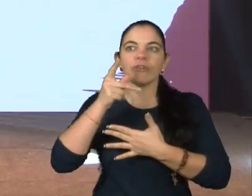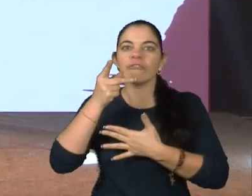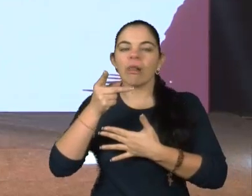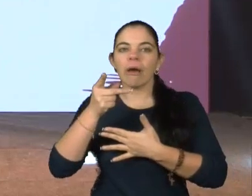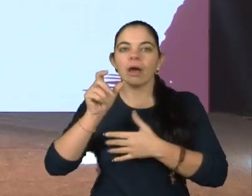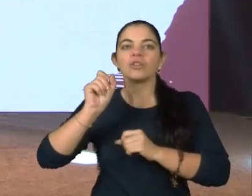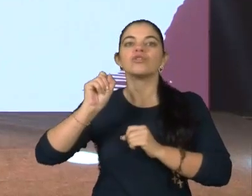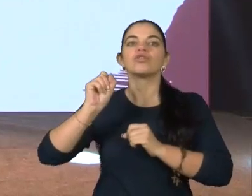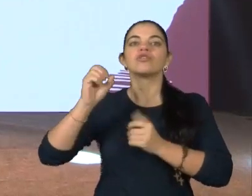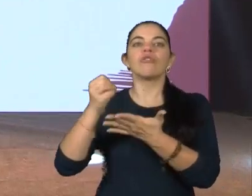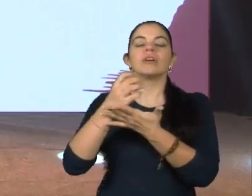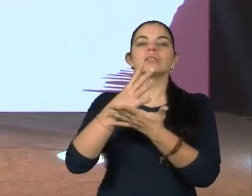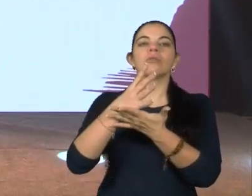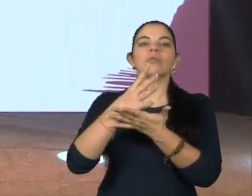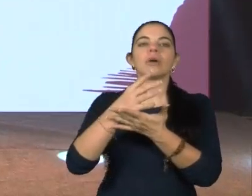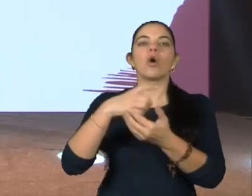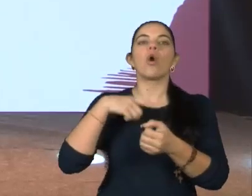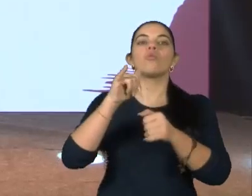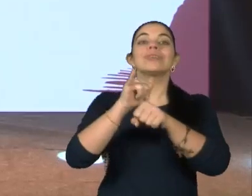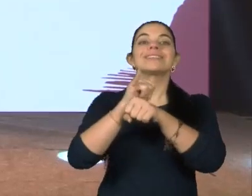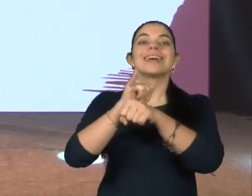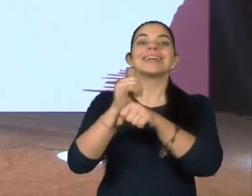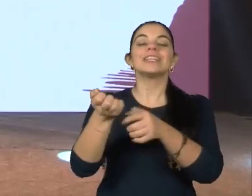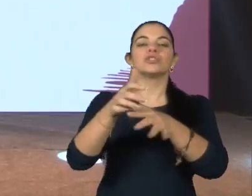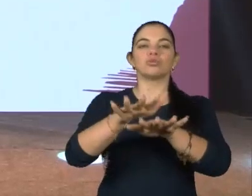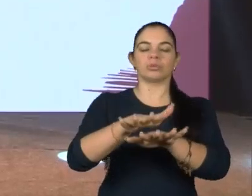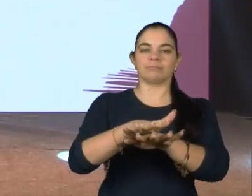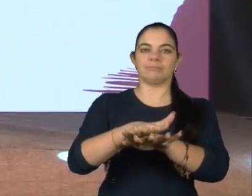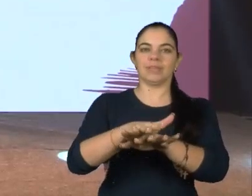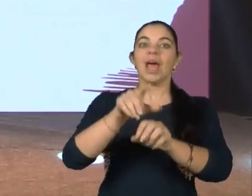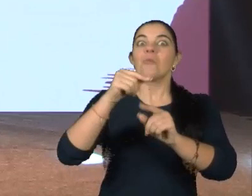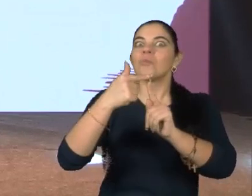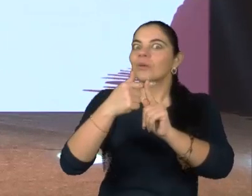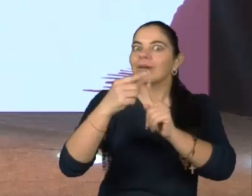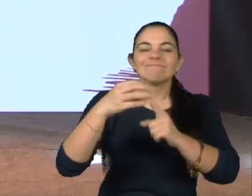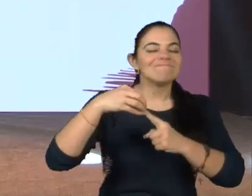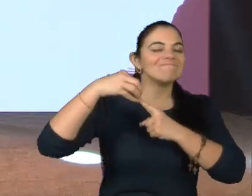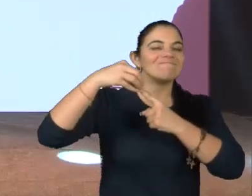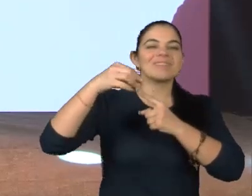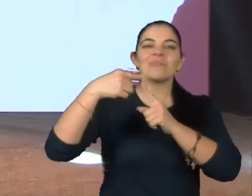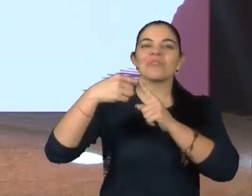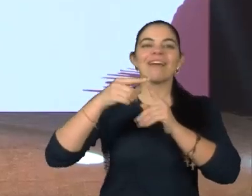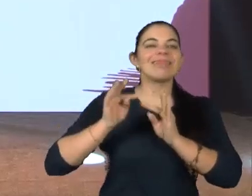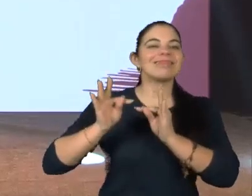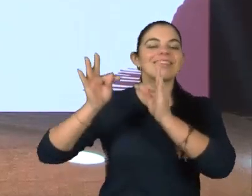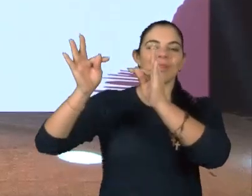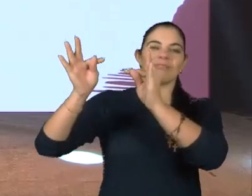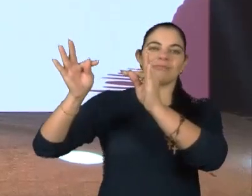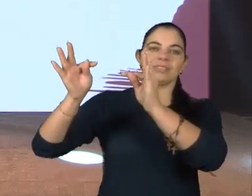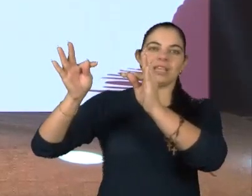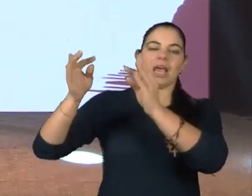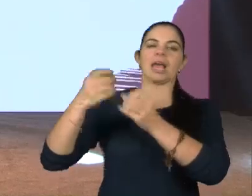sobre inovação como estratégia de inclusão. Principalmente as inovações tecnológicas